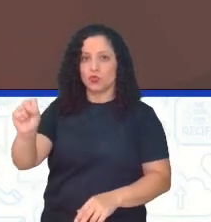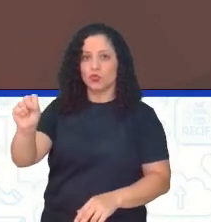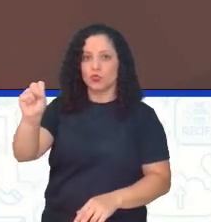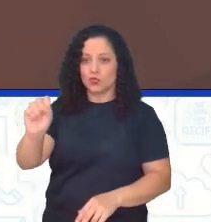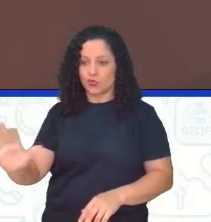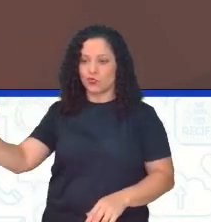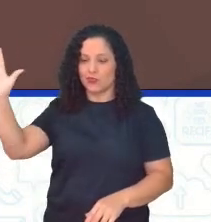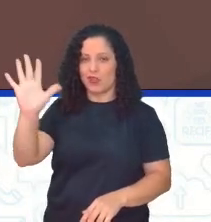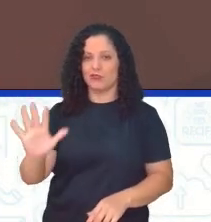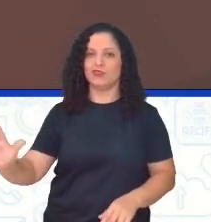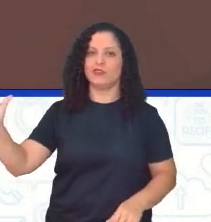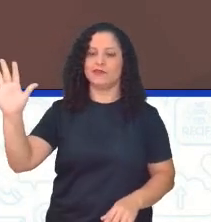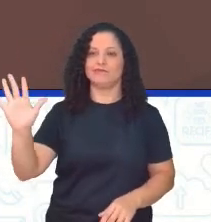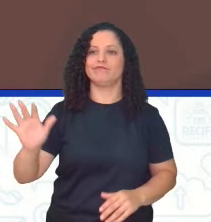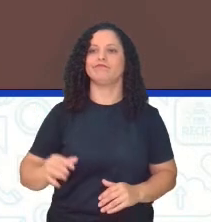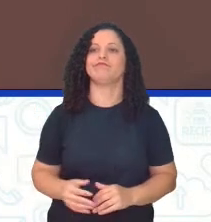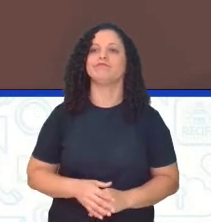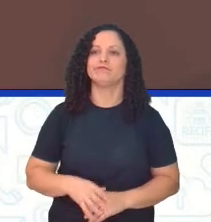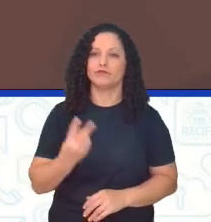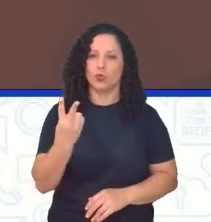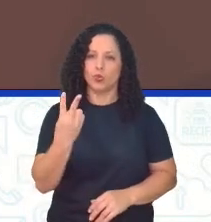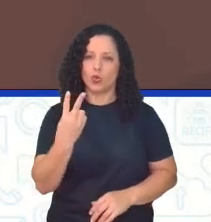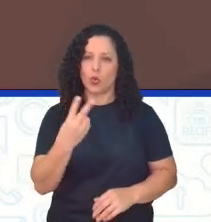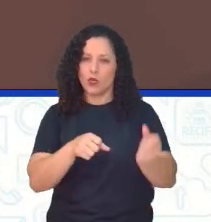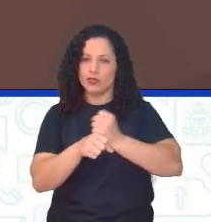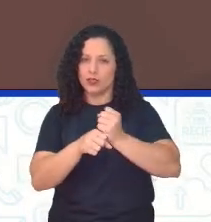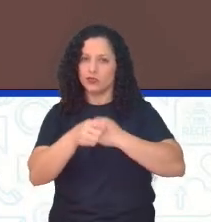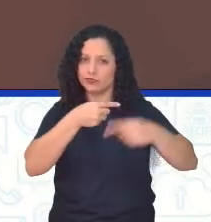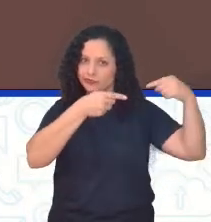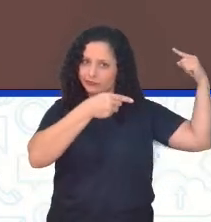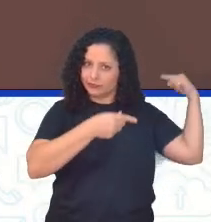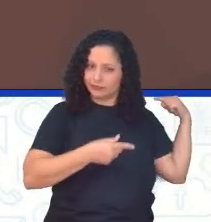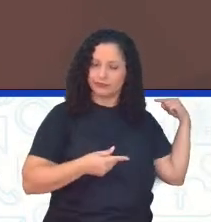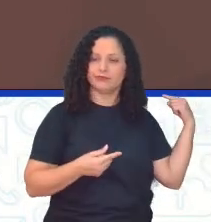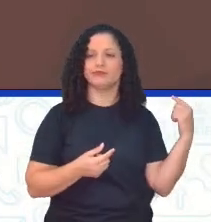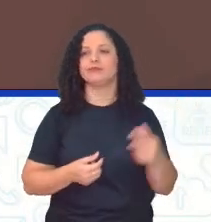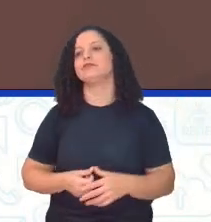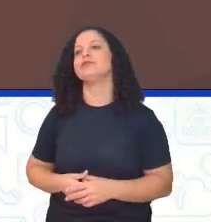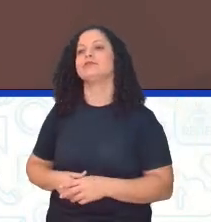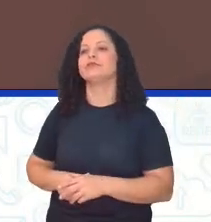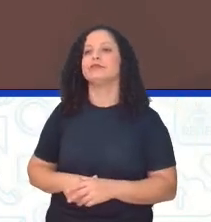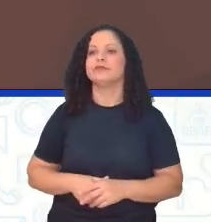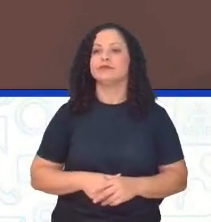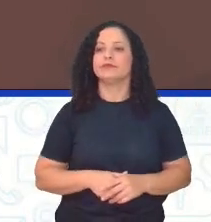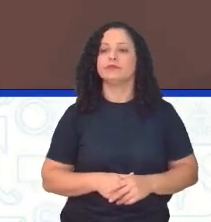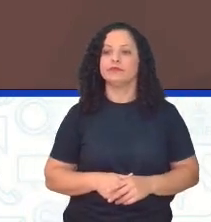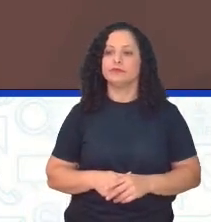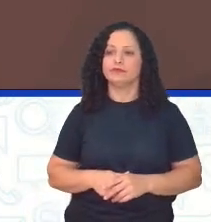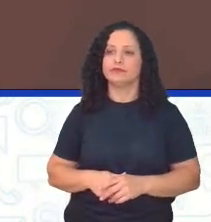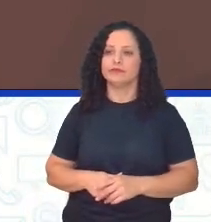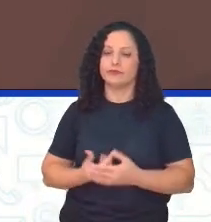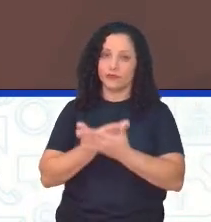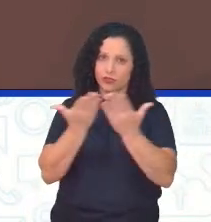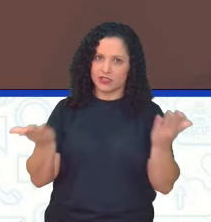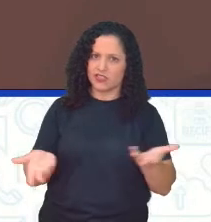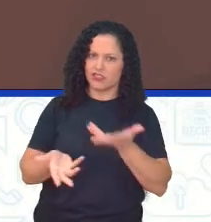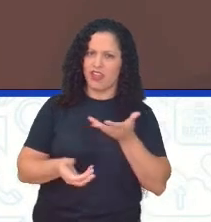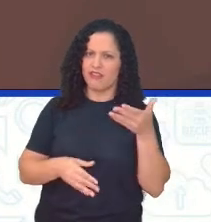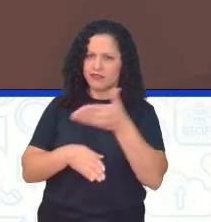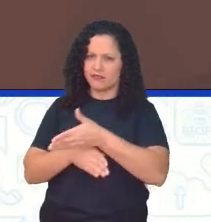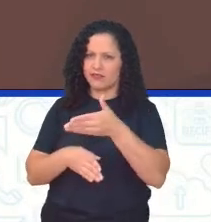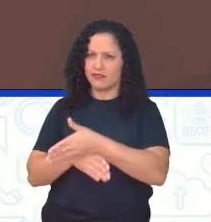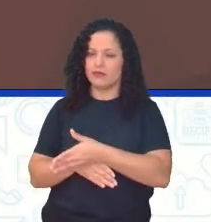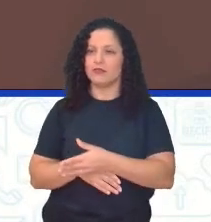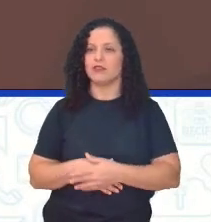Há dois anos, né? E aí, no caso, há dois anos dessa reportagem, tá? Que tem um QR Code ali para os professores e professores quiserem utilizar.